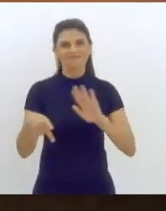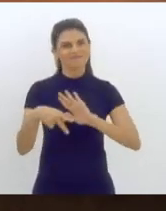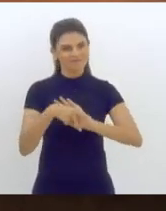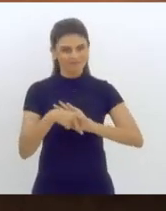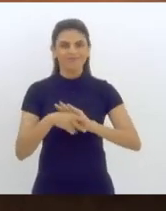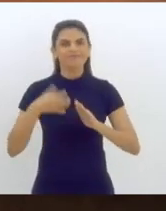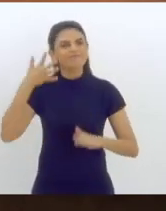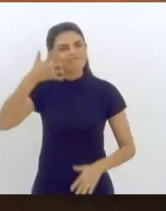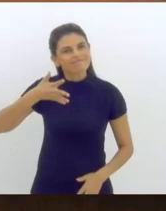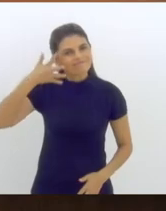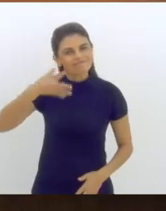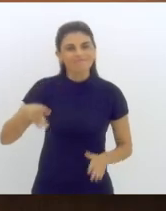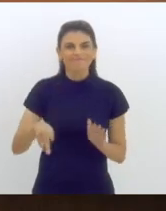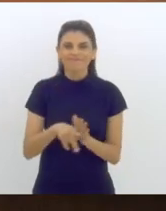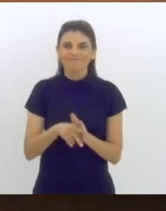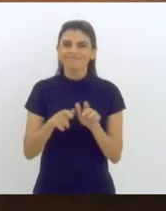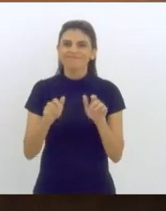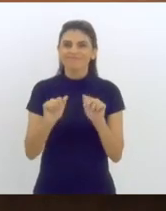Fluminense